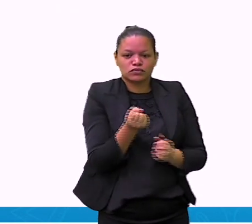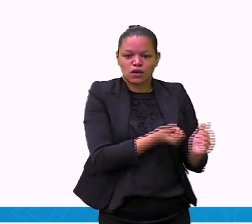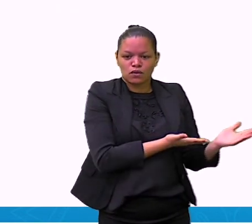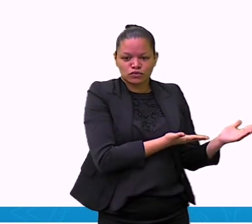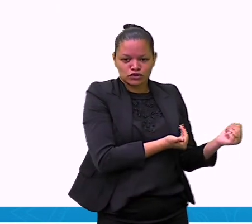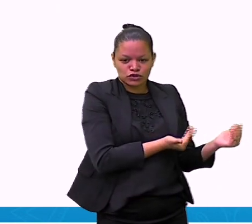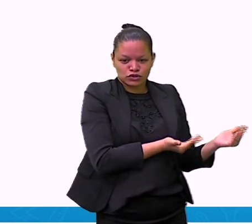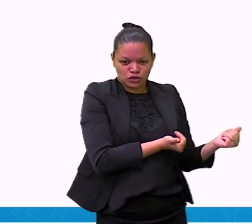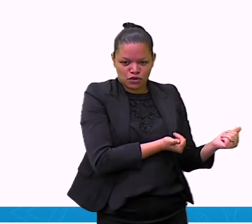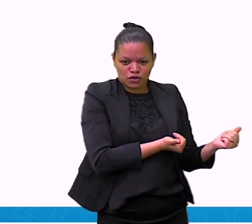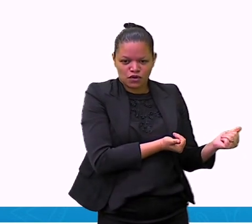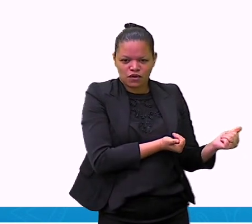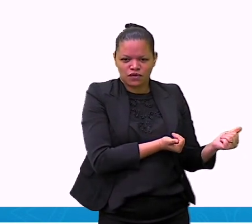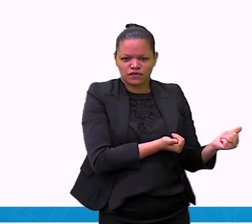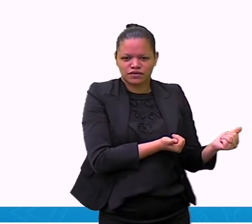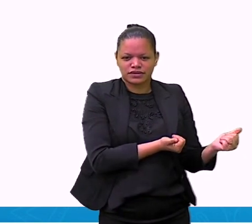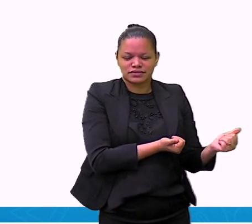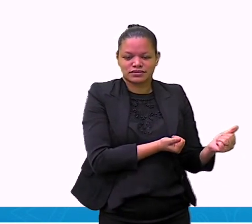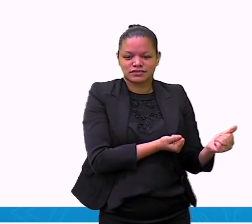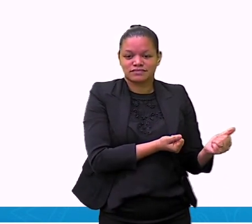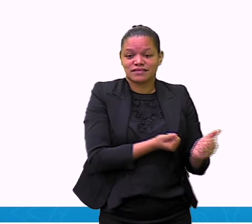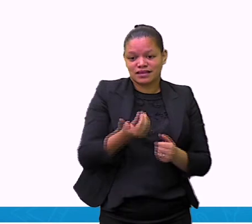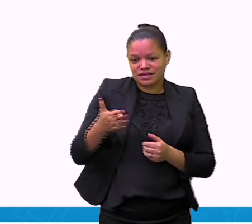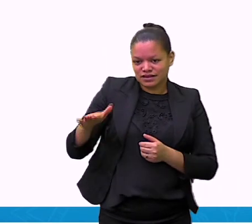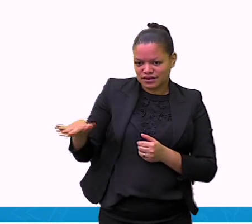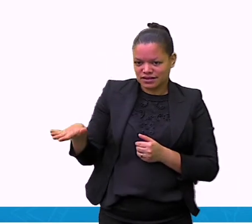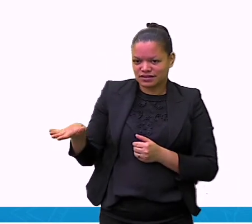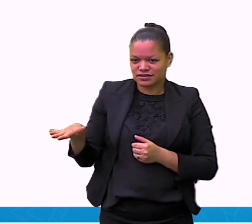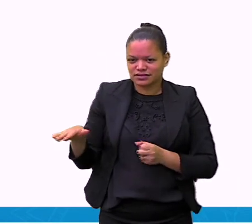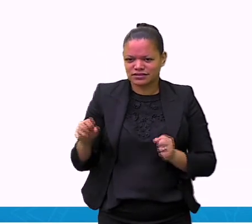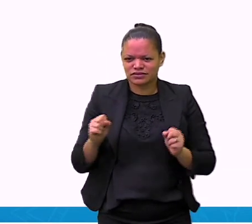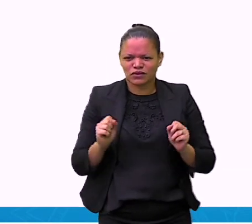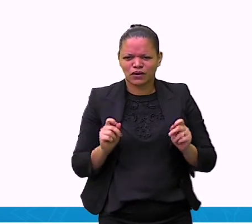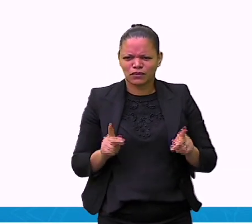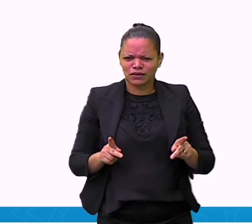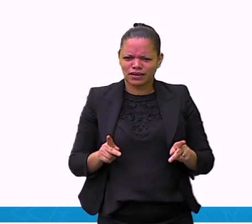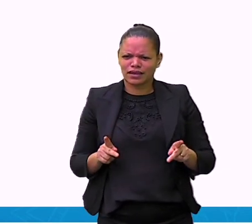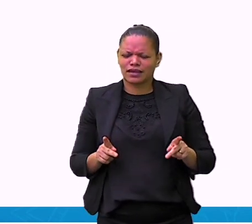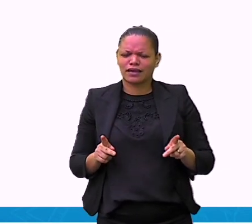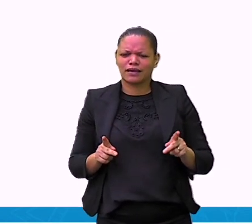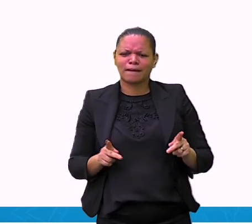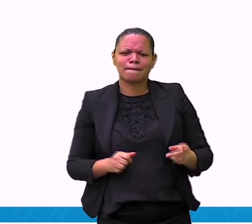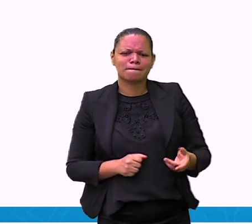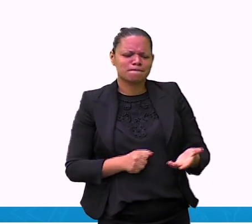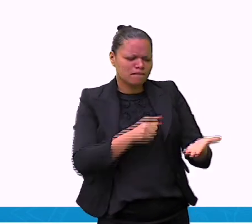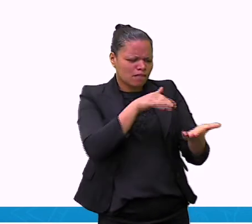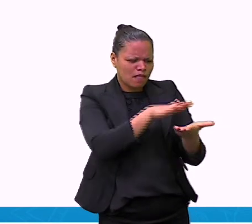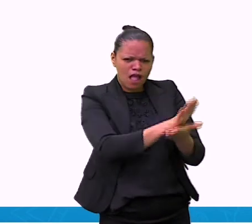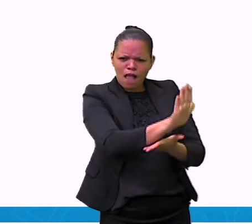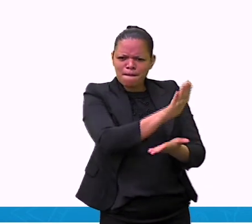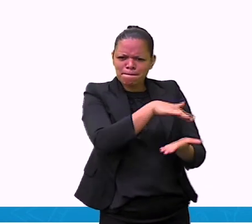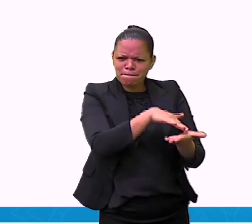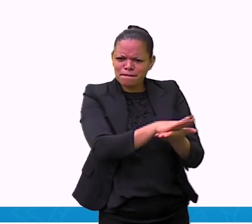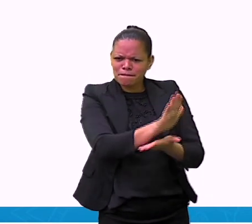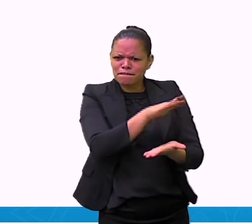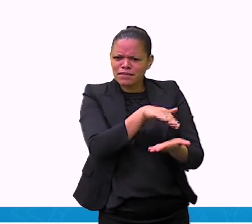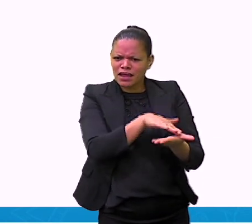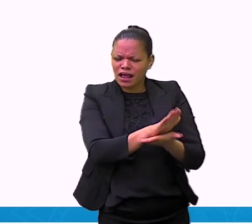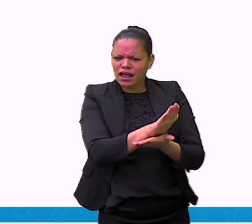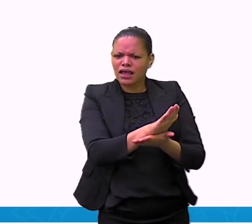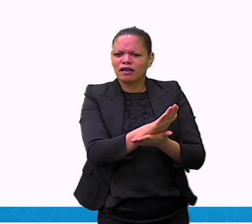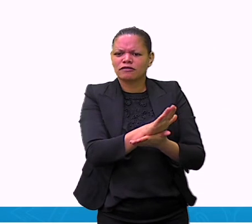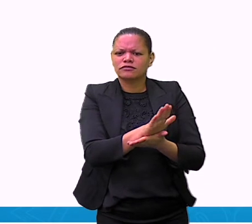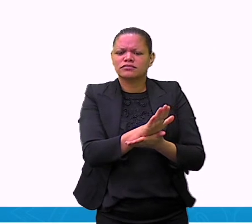Jornal para jovens e crianças, na versão impressa e online. Quando a Neuzinha falou jornal